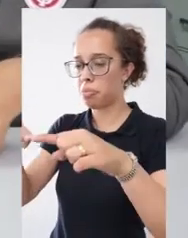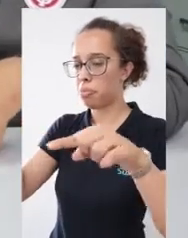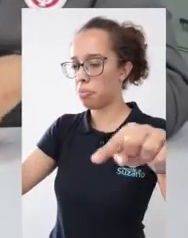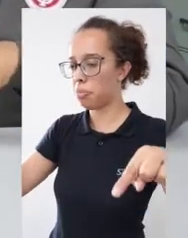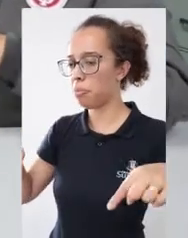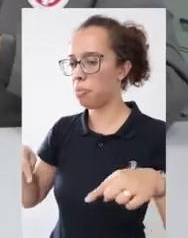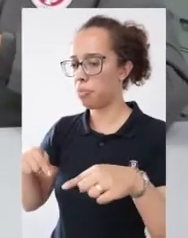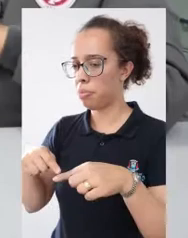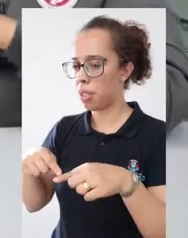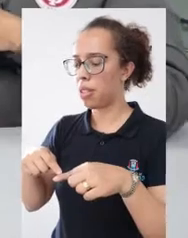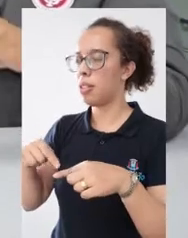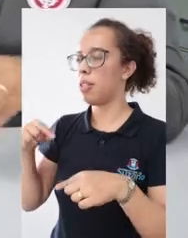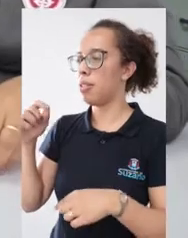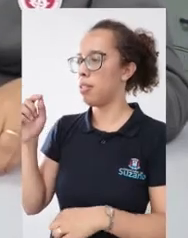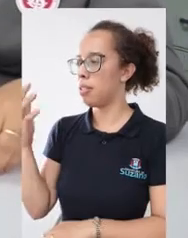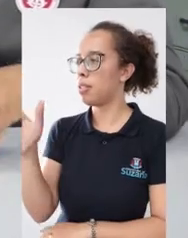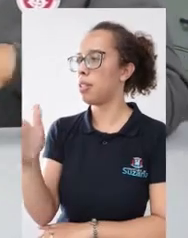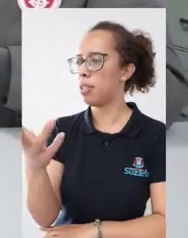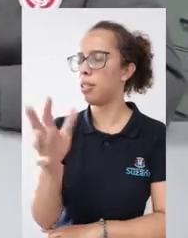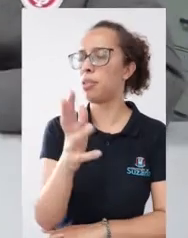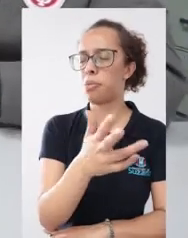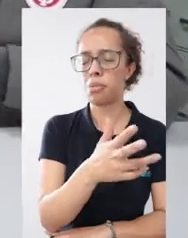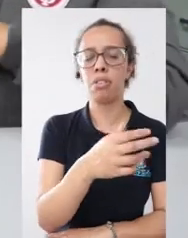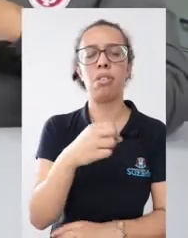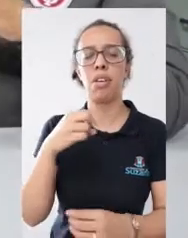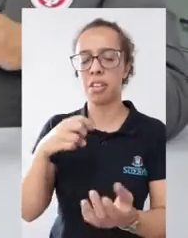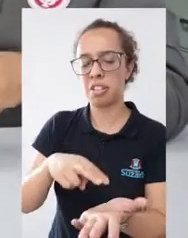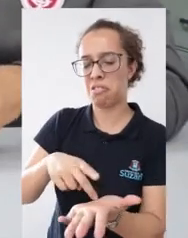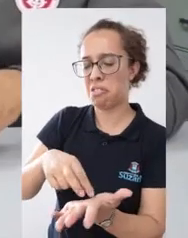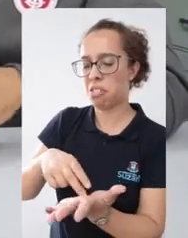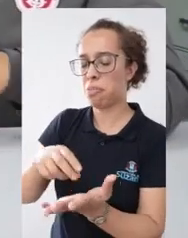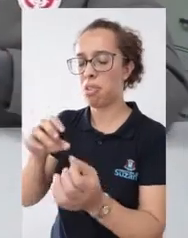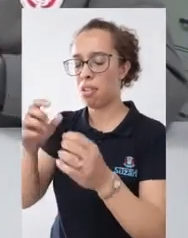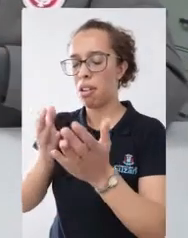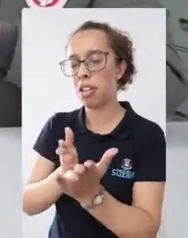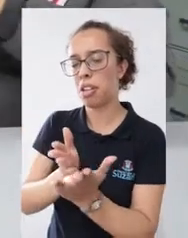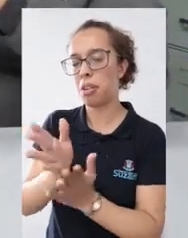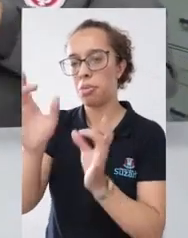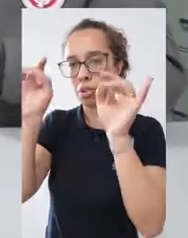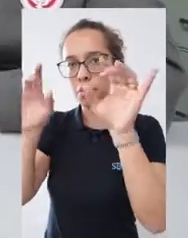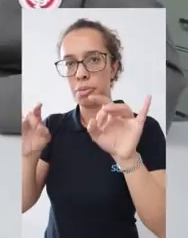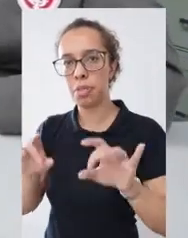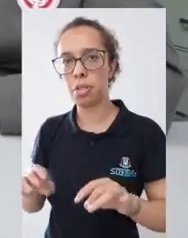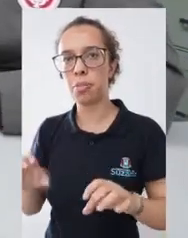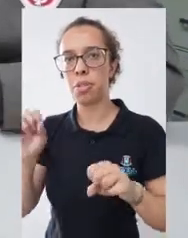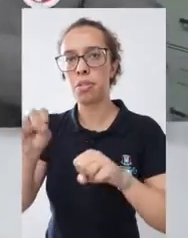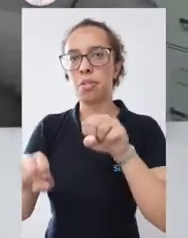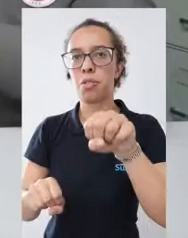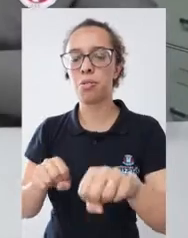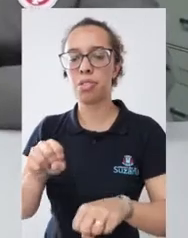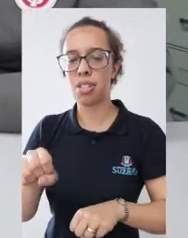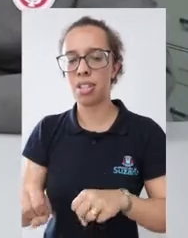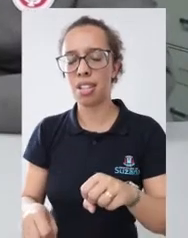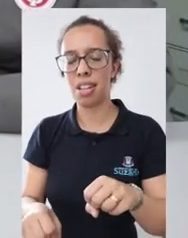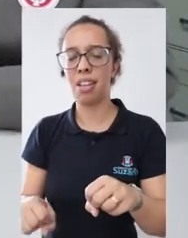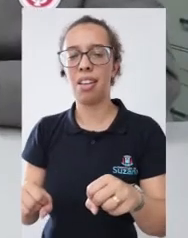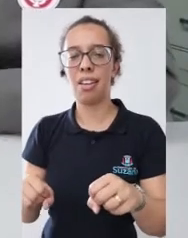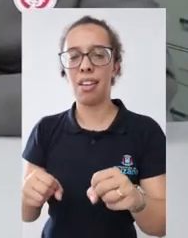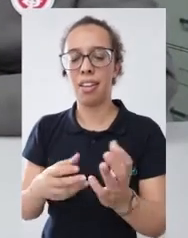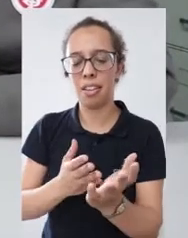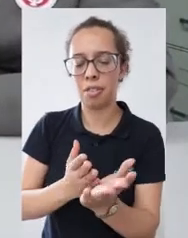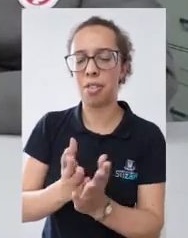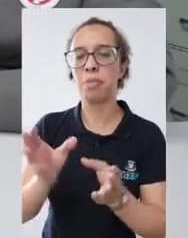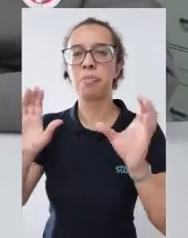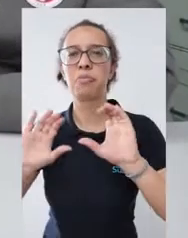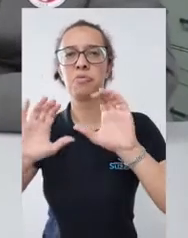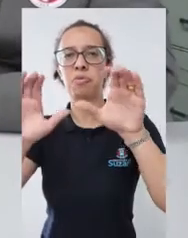caminhada, né? Tem a ciclovia, tem hoje o skate, tem o pavilhão que atende, tem a arena que atende os treinos